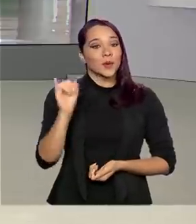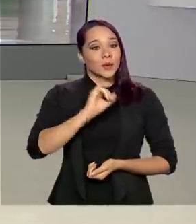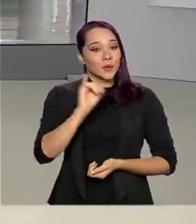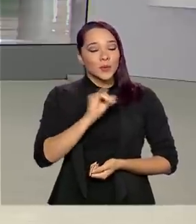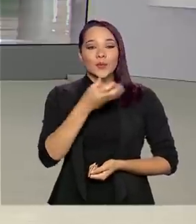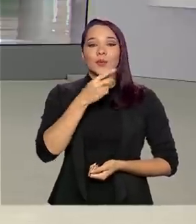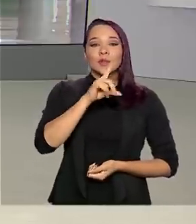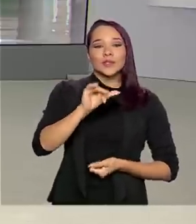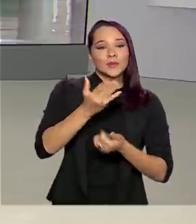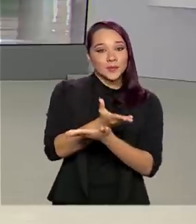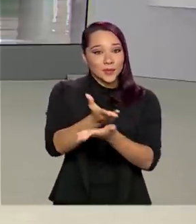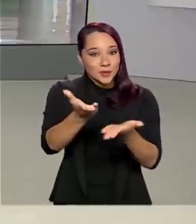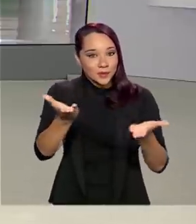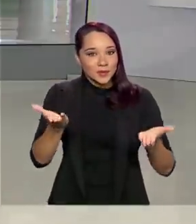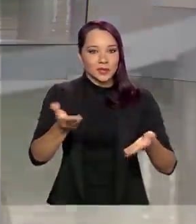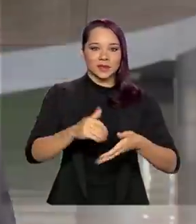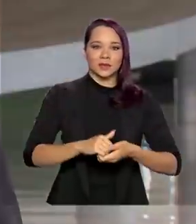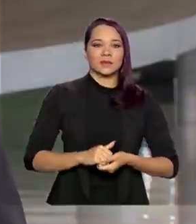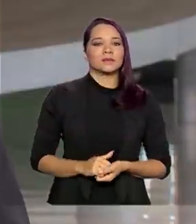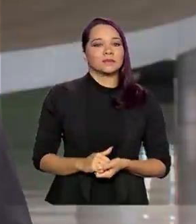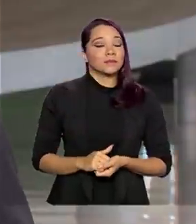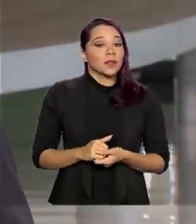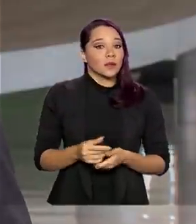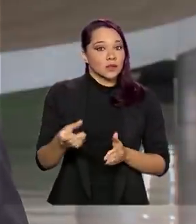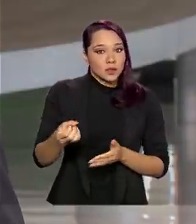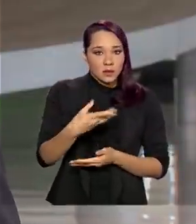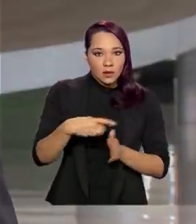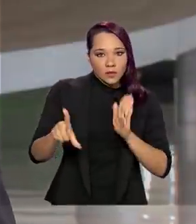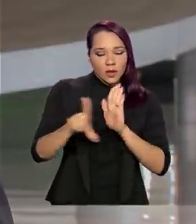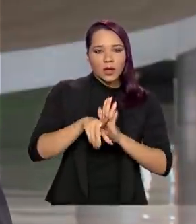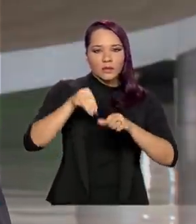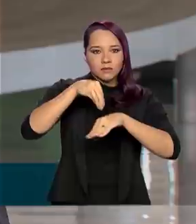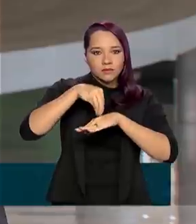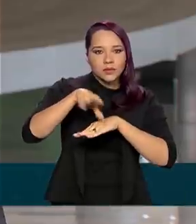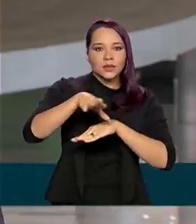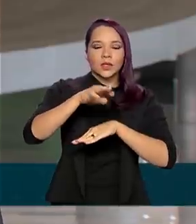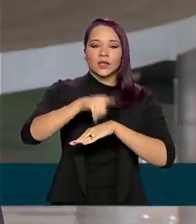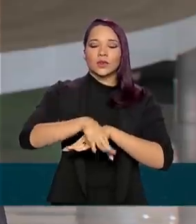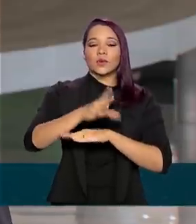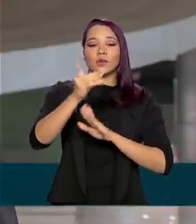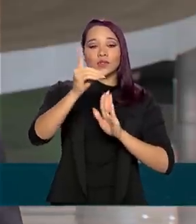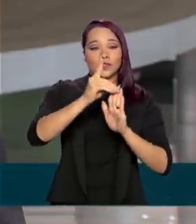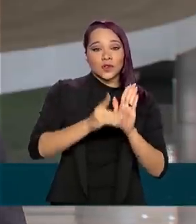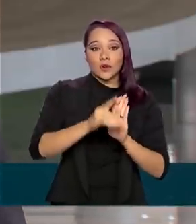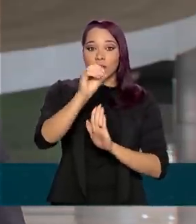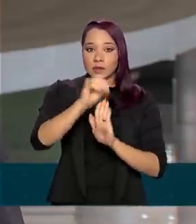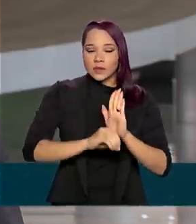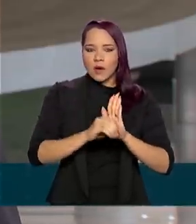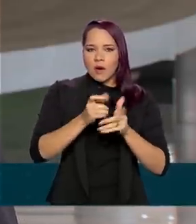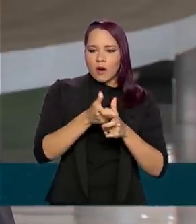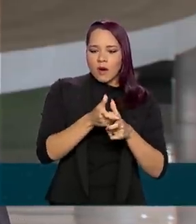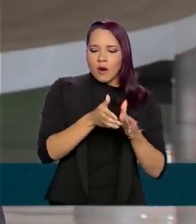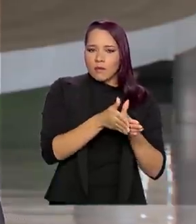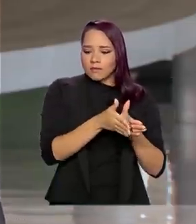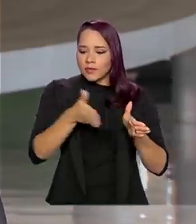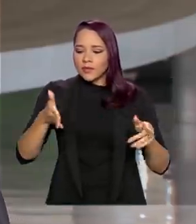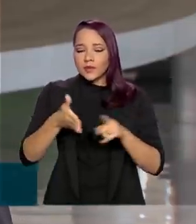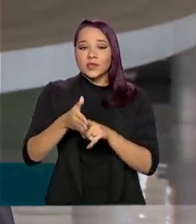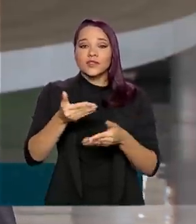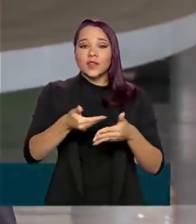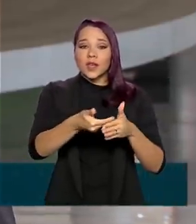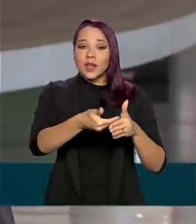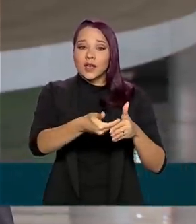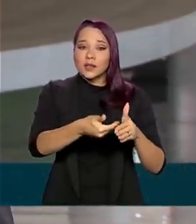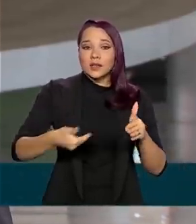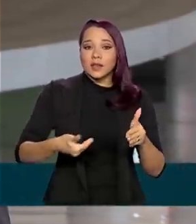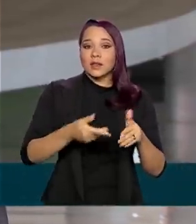Renata. Bom dia para você. Bom dia a todos. Olha, a nova lei publicada no Diário Oficial da União de hoje, ela amplia a validade de receitas médicas